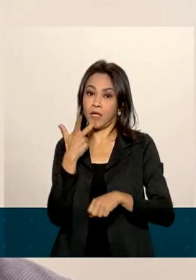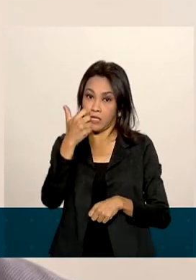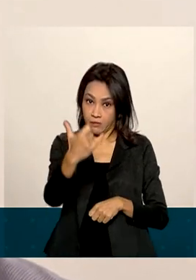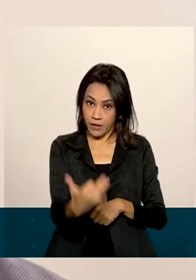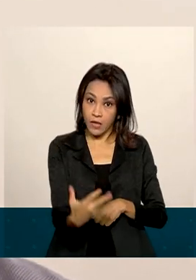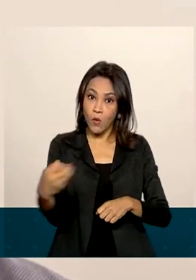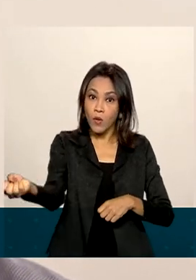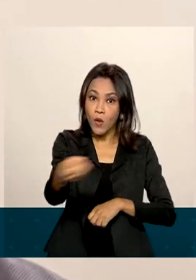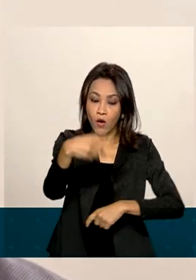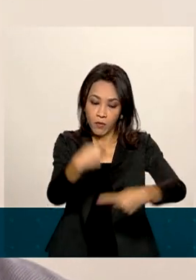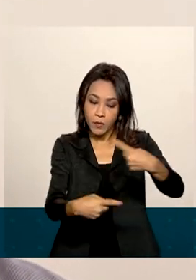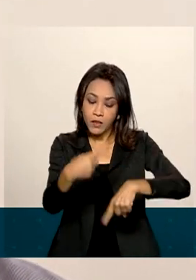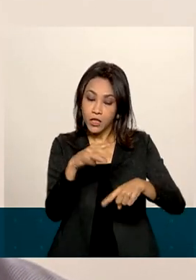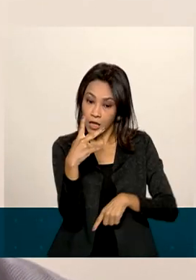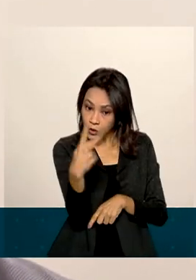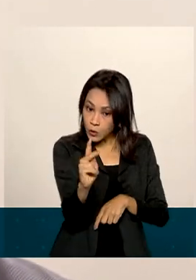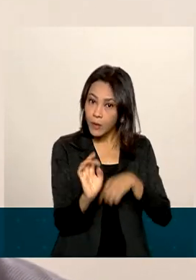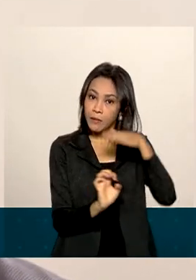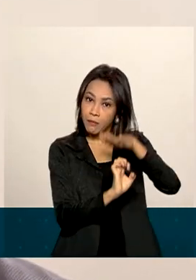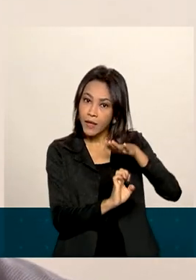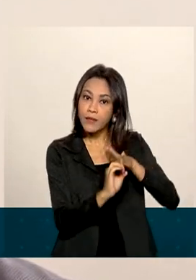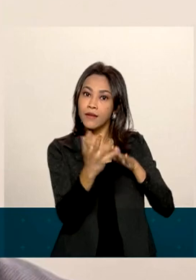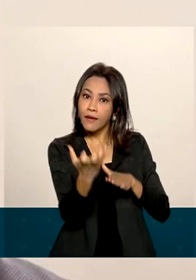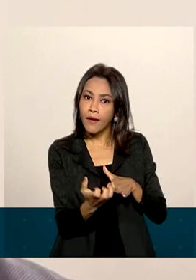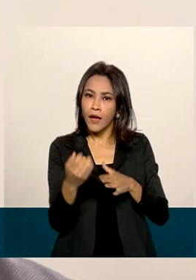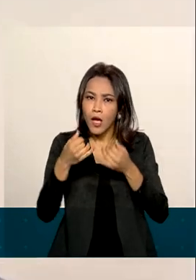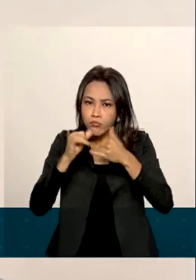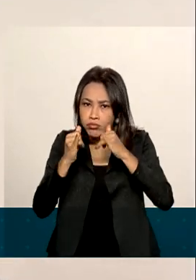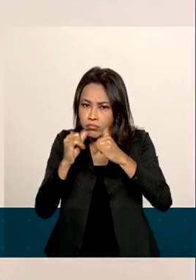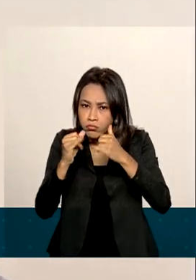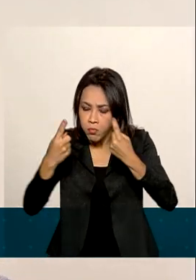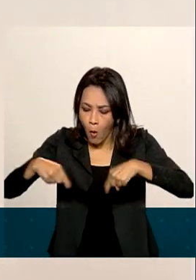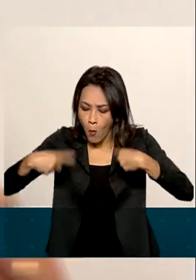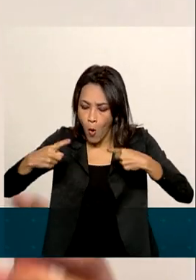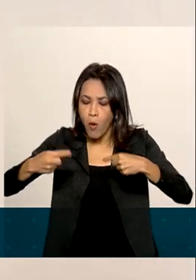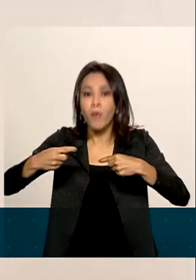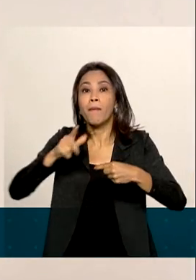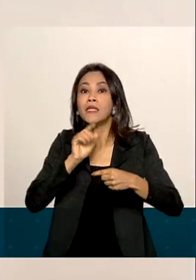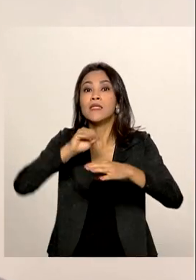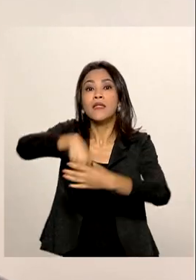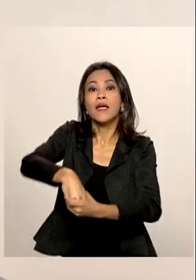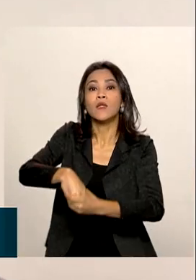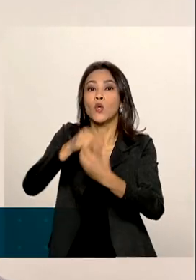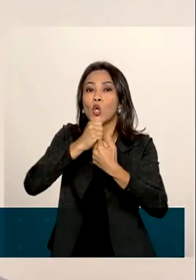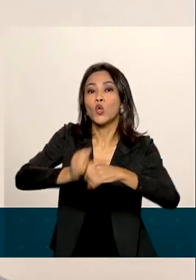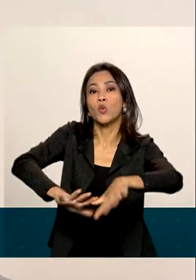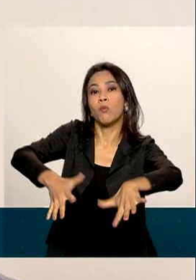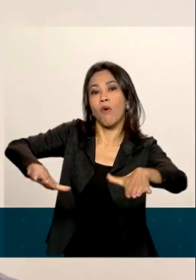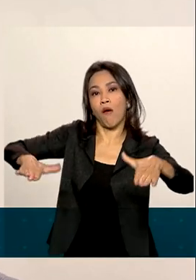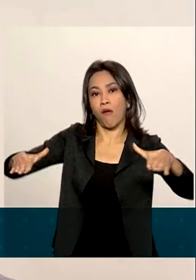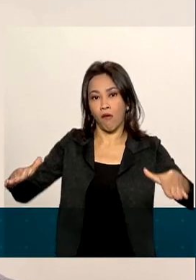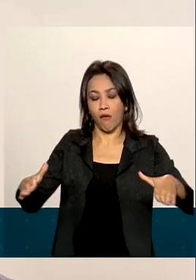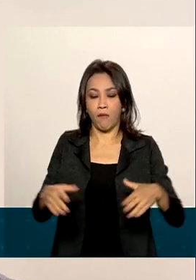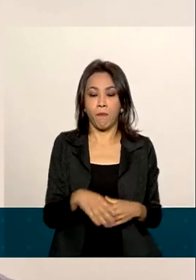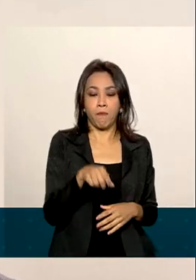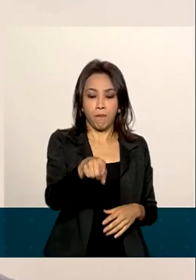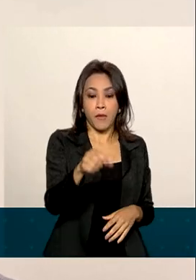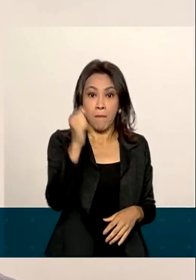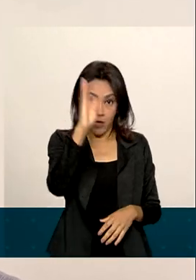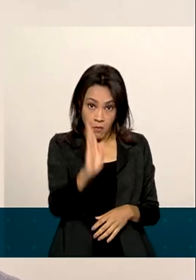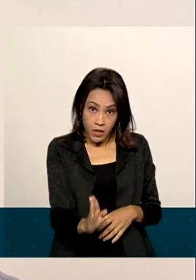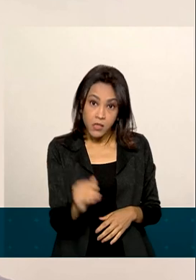a empresa quer agora investir em turbinas em alto mar. Para que o Brasil destraga todo esse potencial